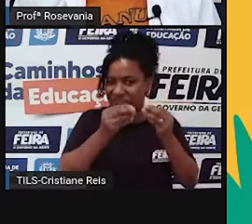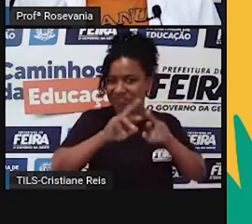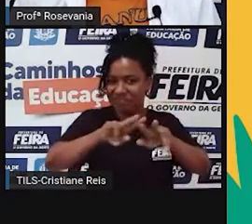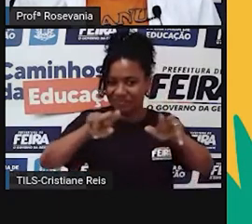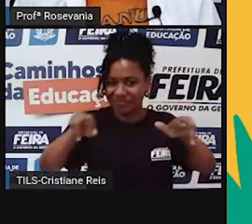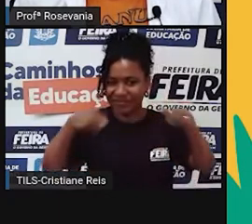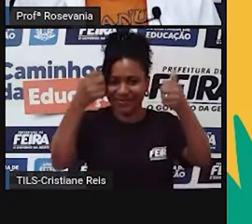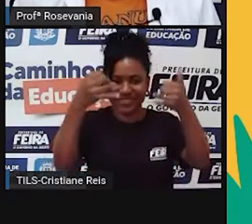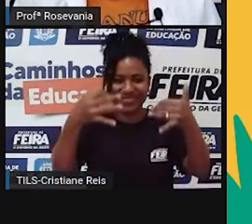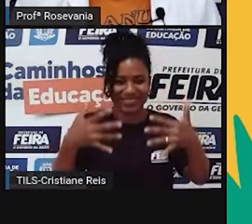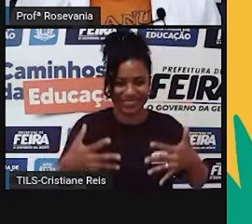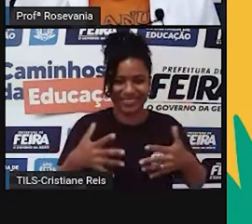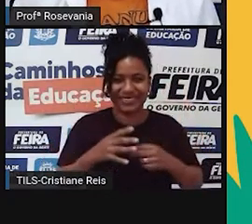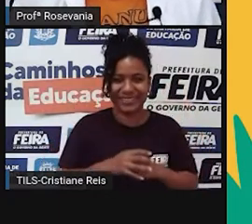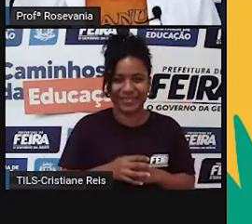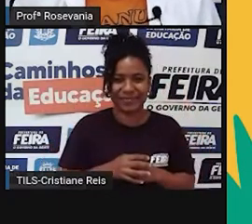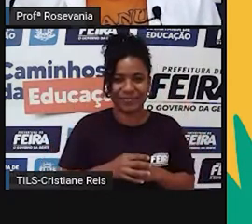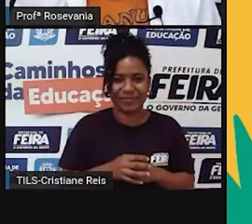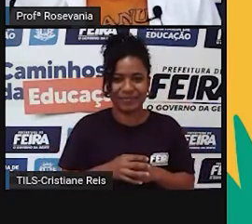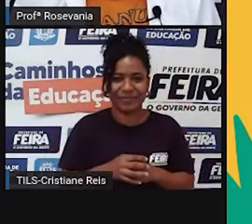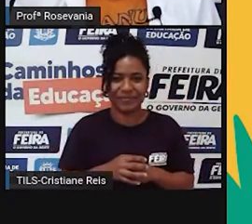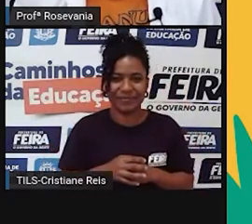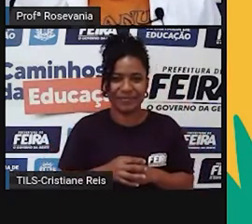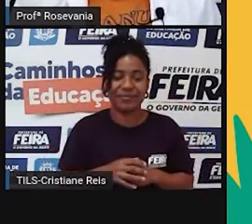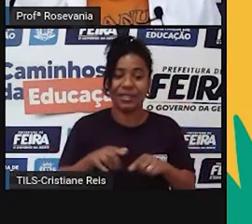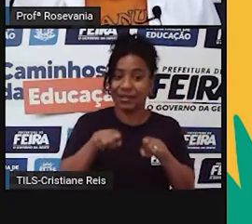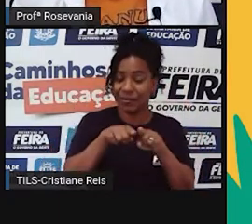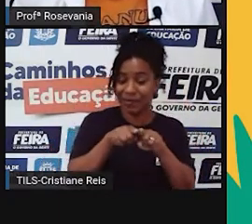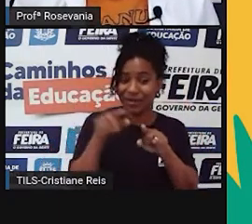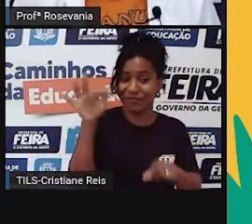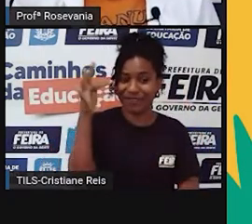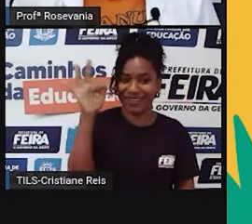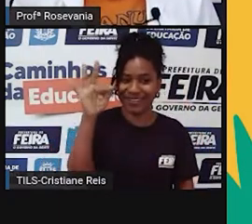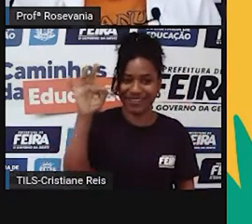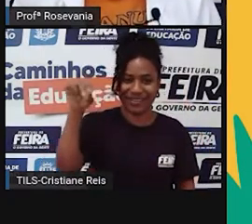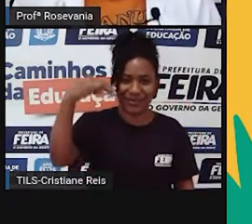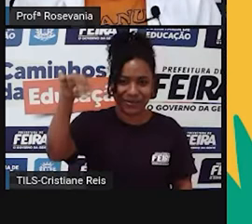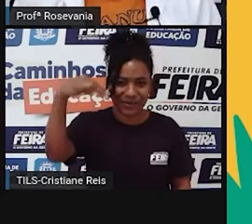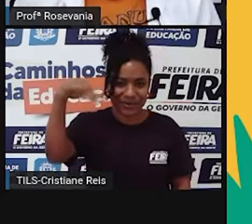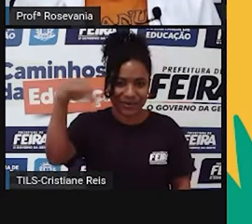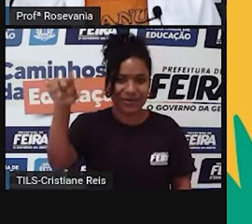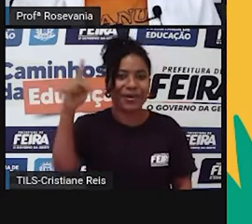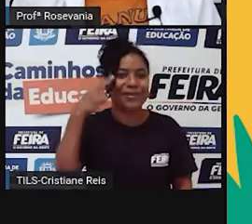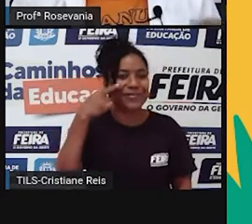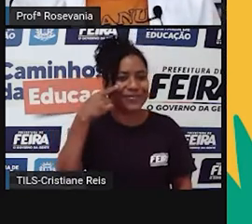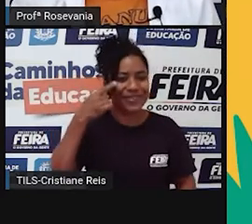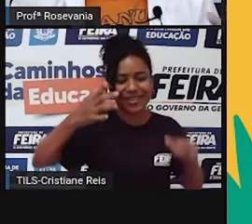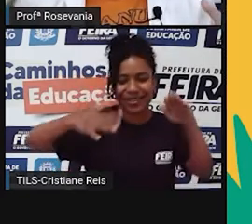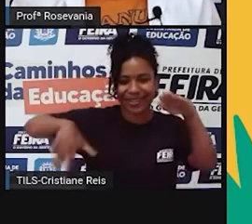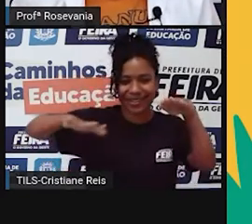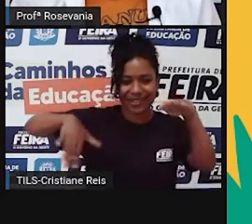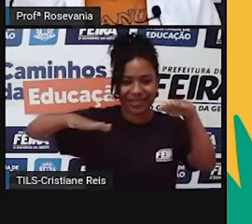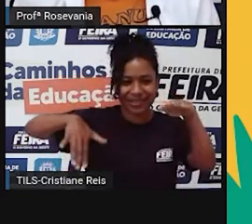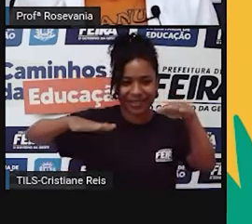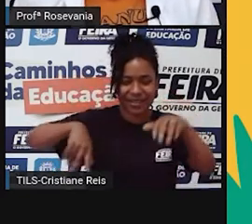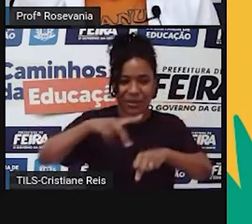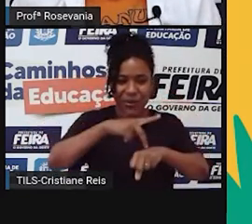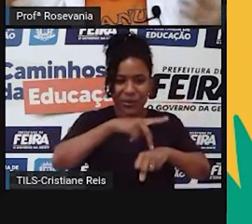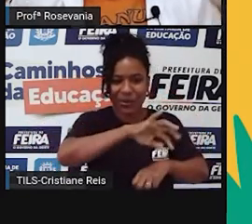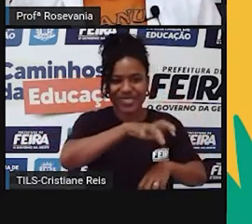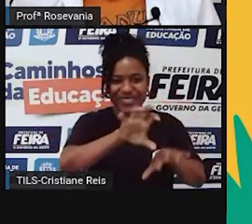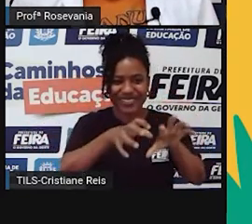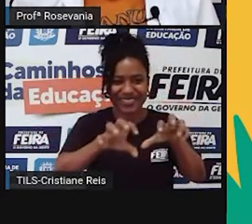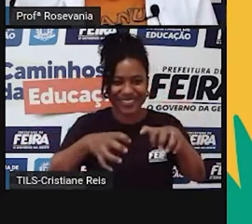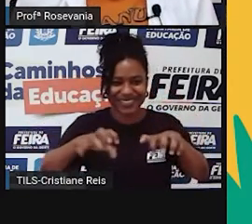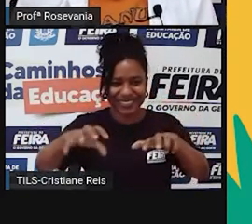gente ainda tem até a parte, né, de Fernando de Noronha, né, com aqueles corais. Então, quando a gente fala da cultura da gente,